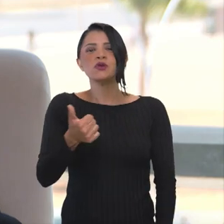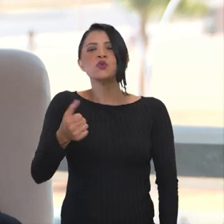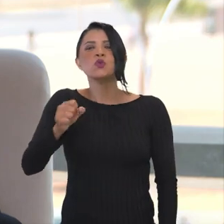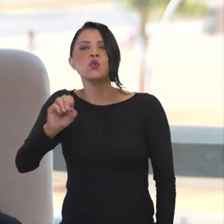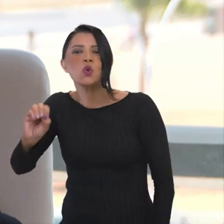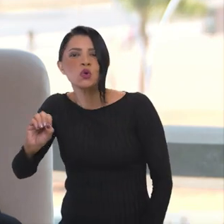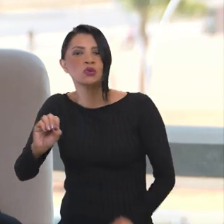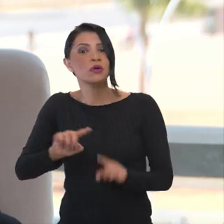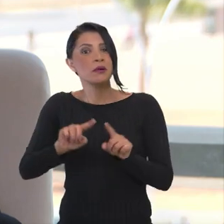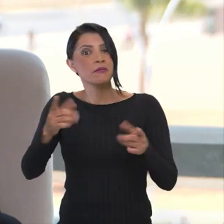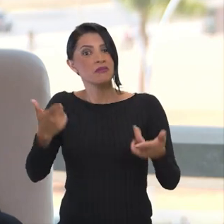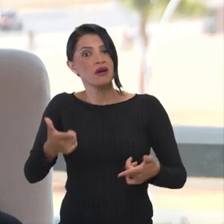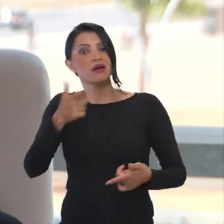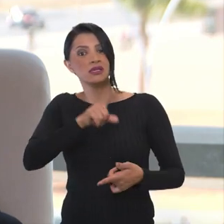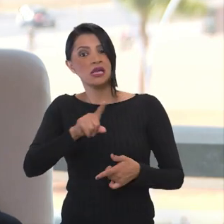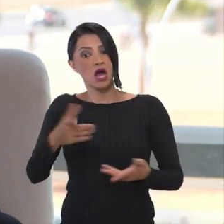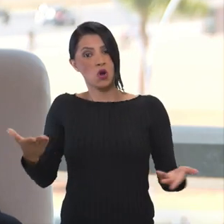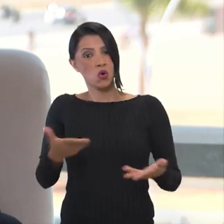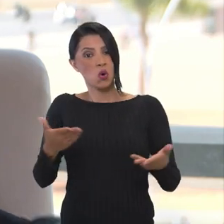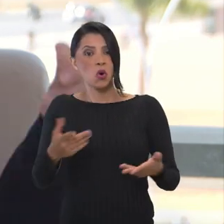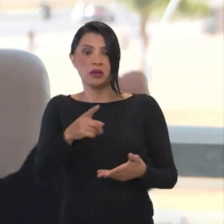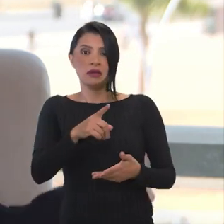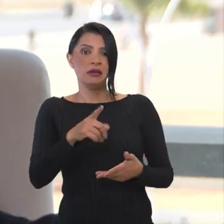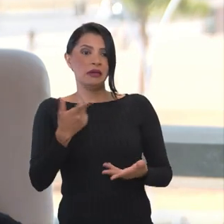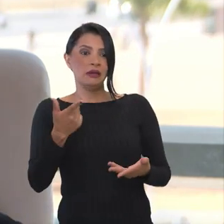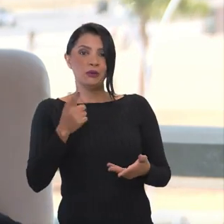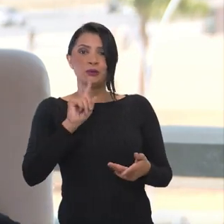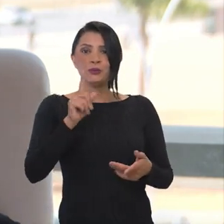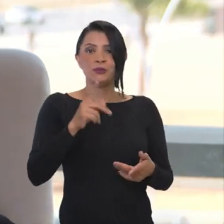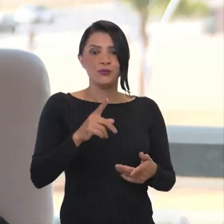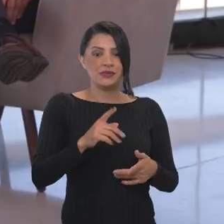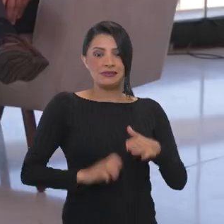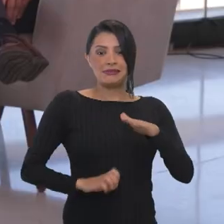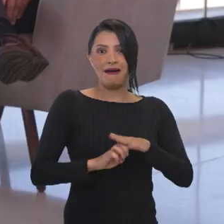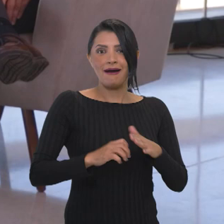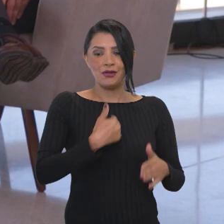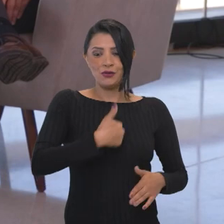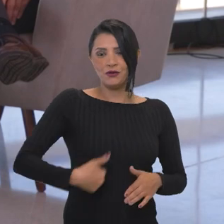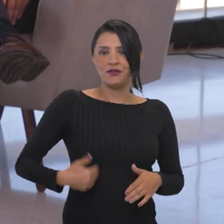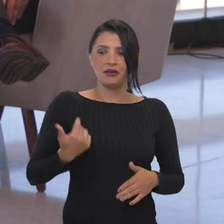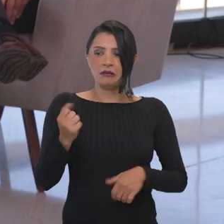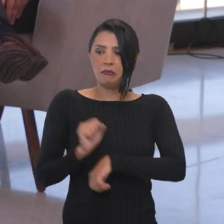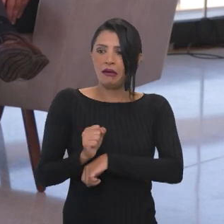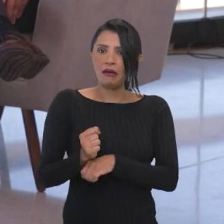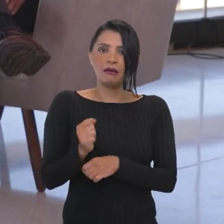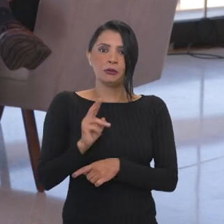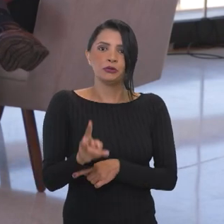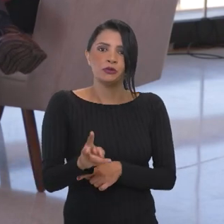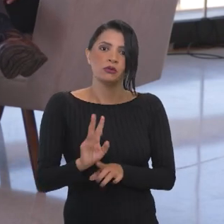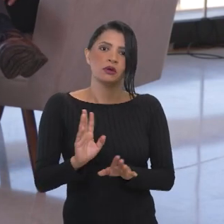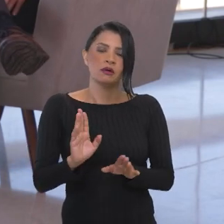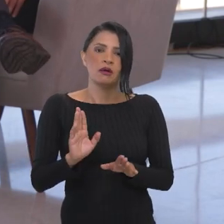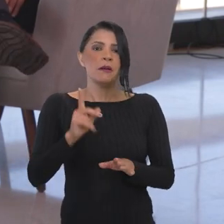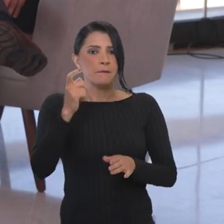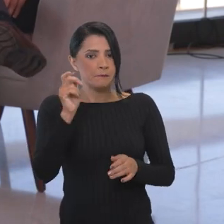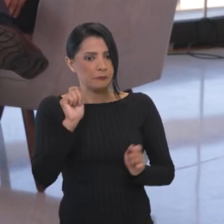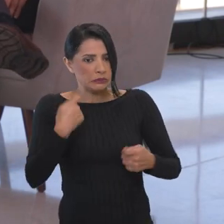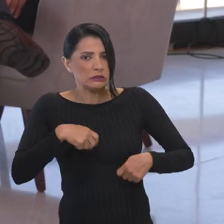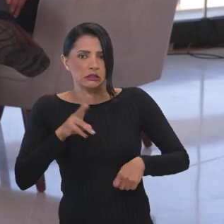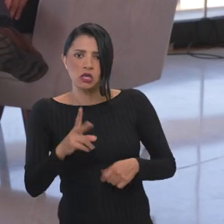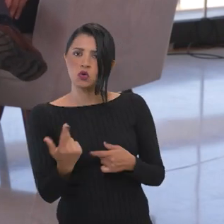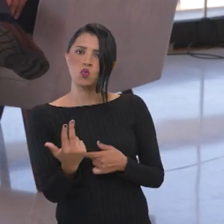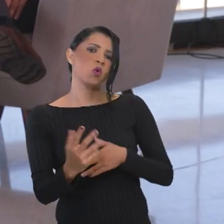reforçou essa necessidade do Estado. Ele não pode ser algo que você liga e desliga. A gente fala muito isso. Tem que funcionar como uma empresa.